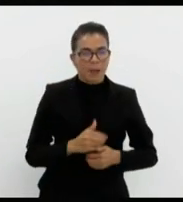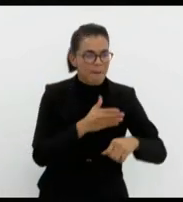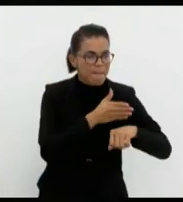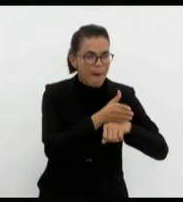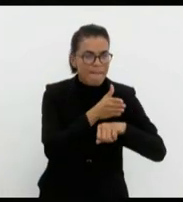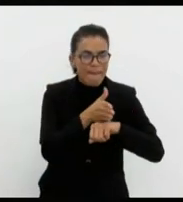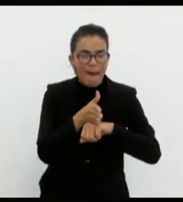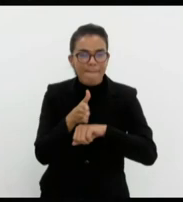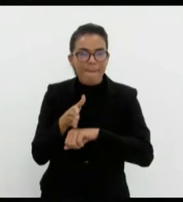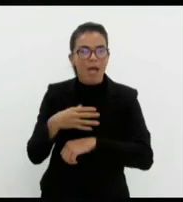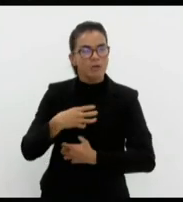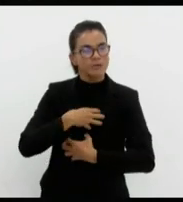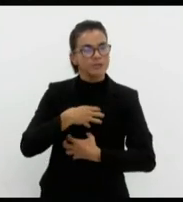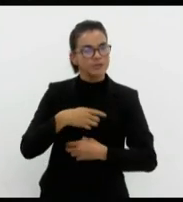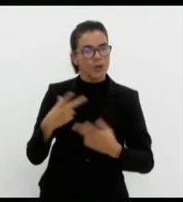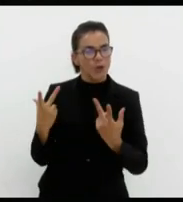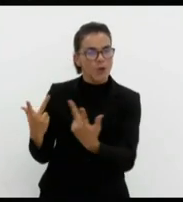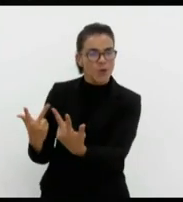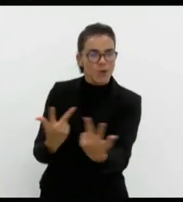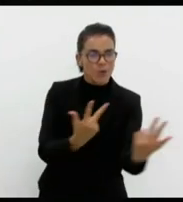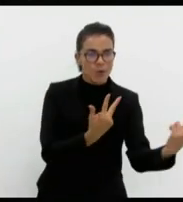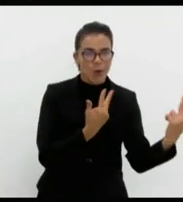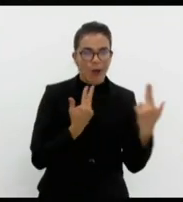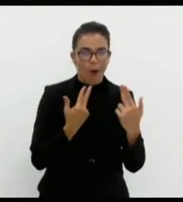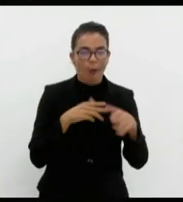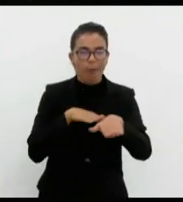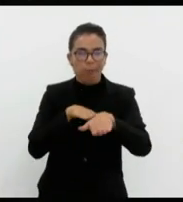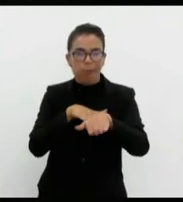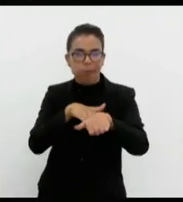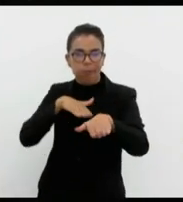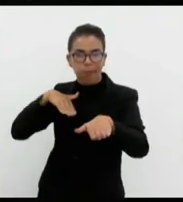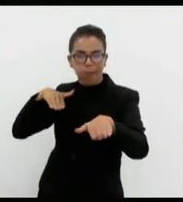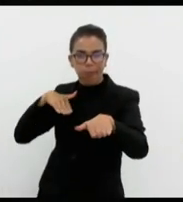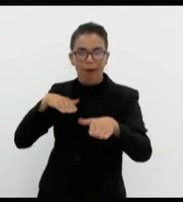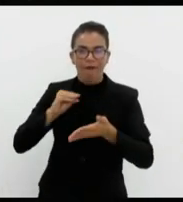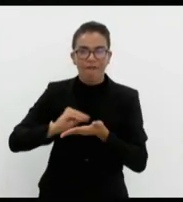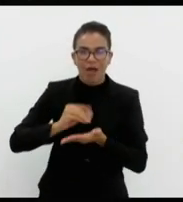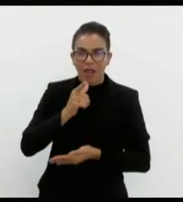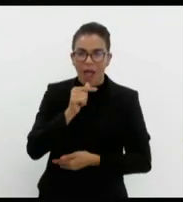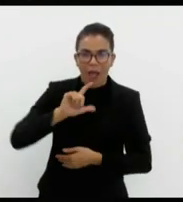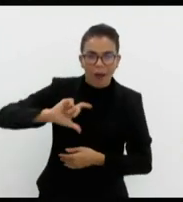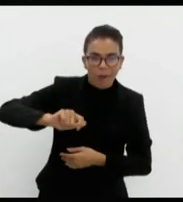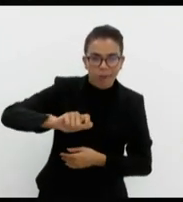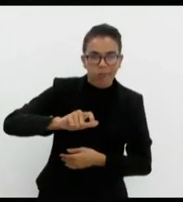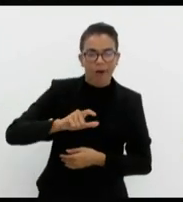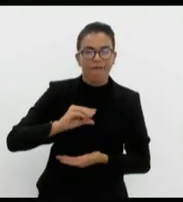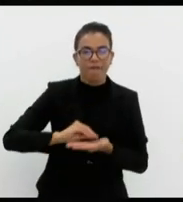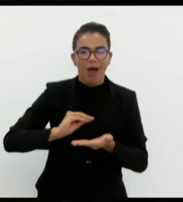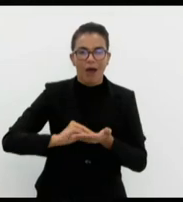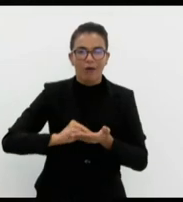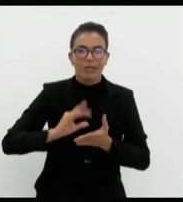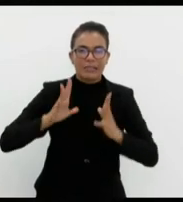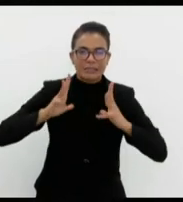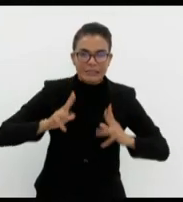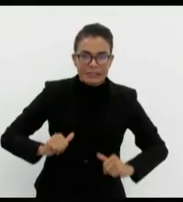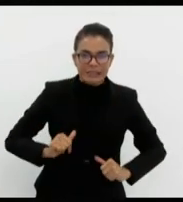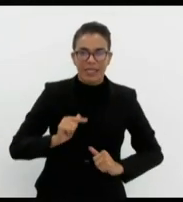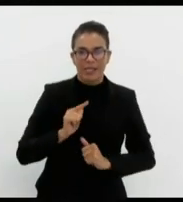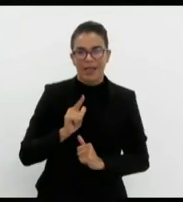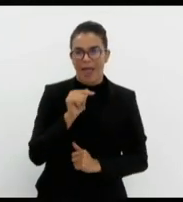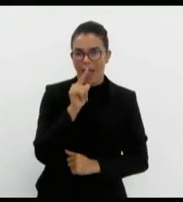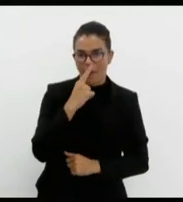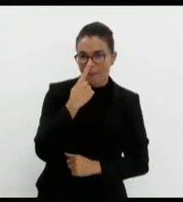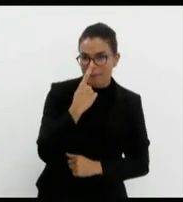dificuldades do morador da região, engarrafamento, falta d'água, falta de saneamento, falta de energia, o problema da